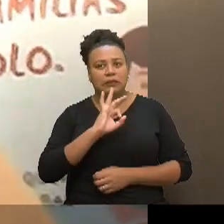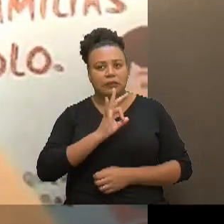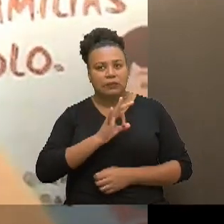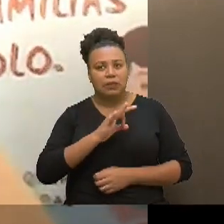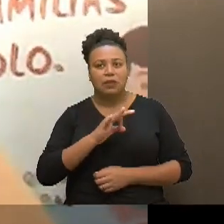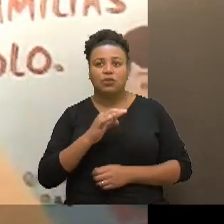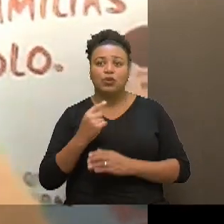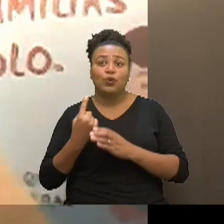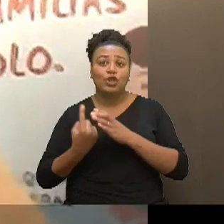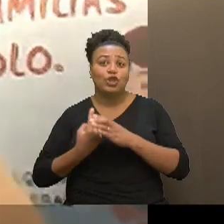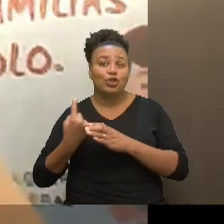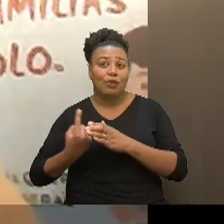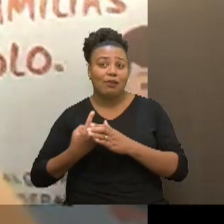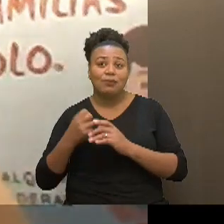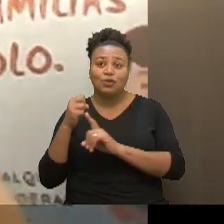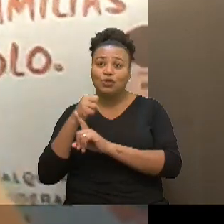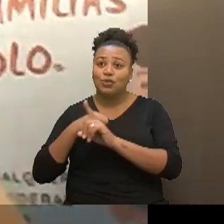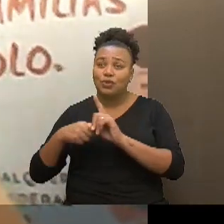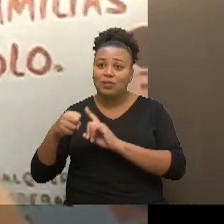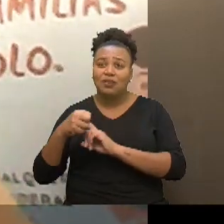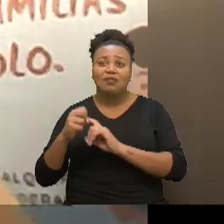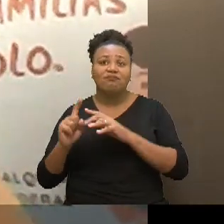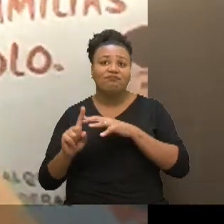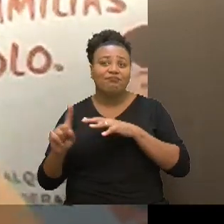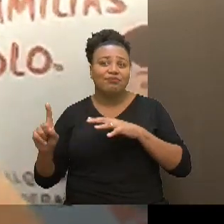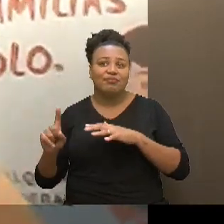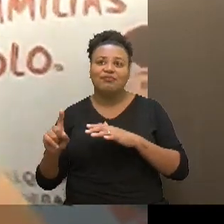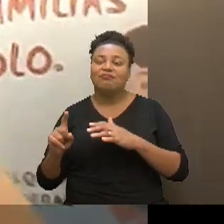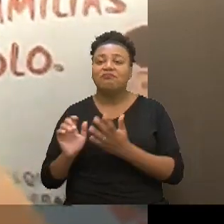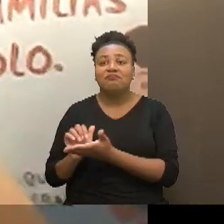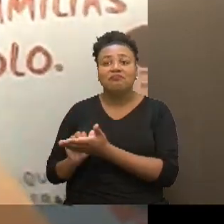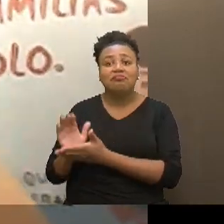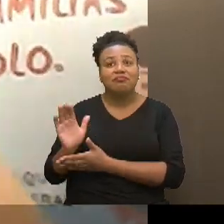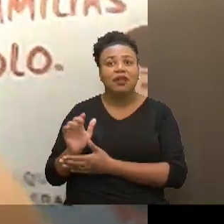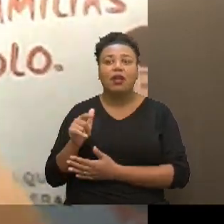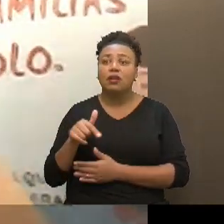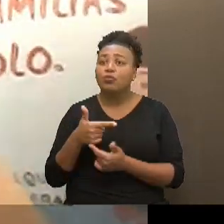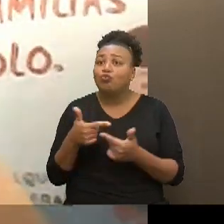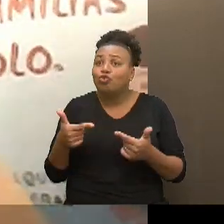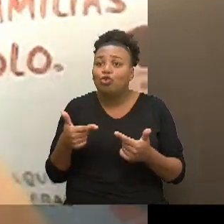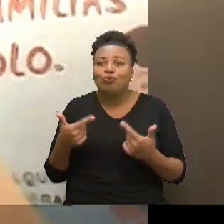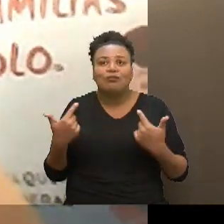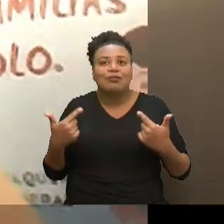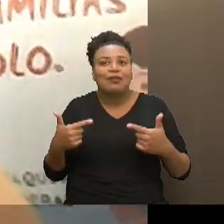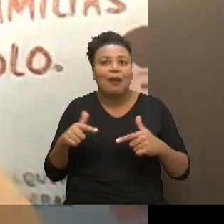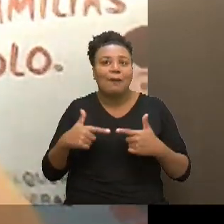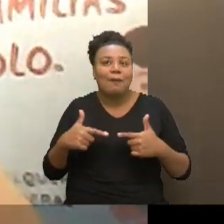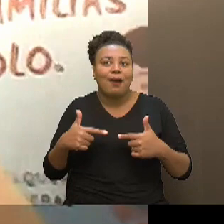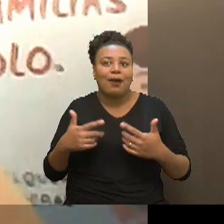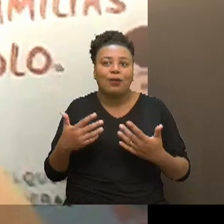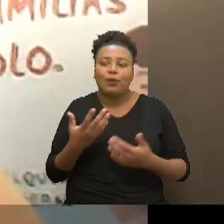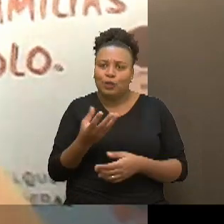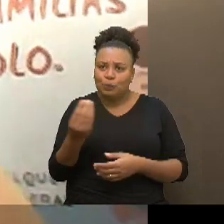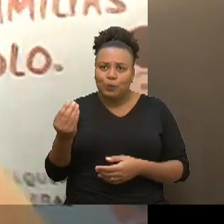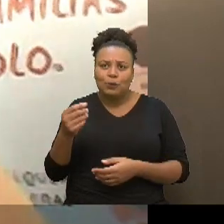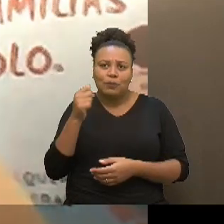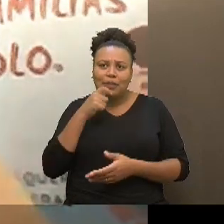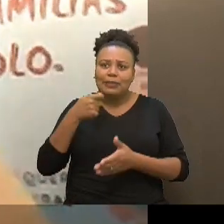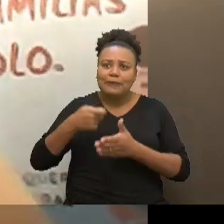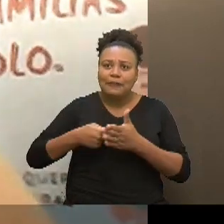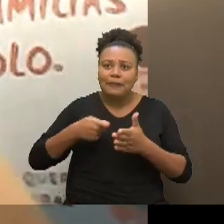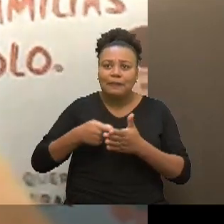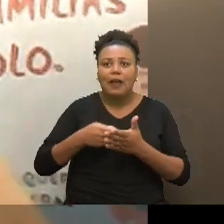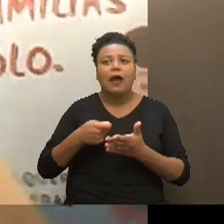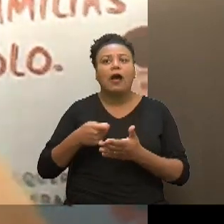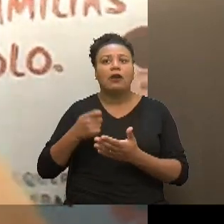no isolamento social dispensaram né e elas ficaram sem ter o que fazer né e muitas delas tentaram